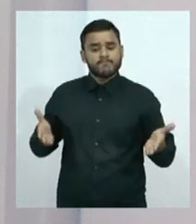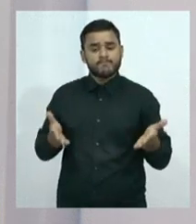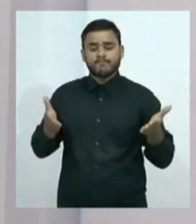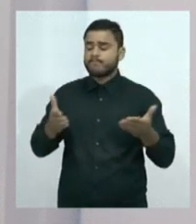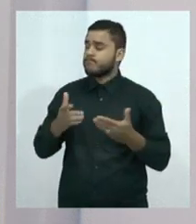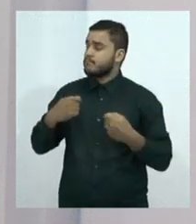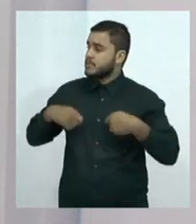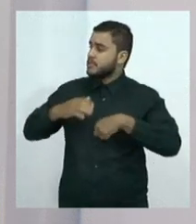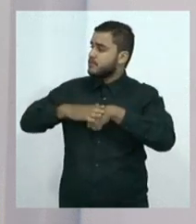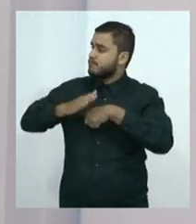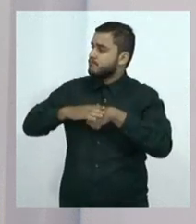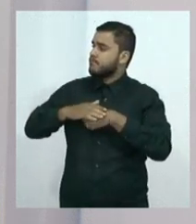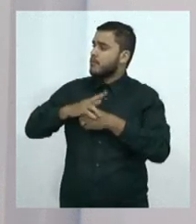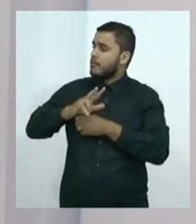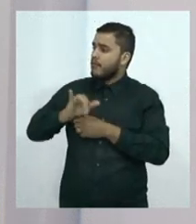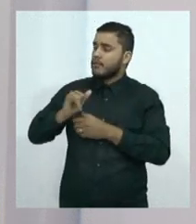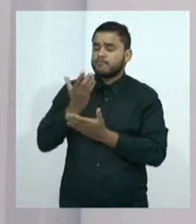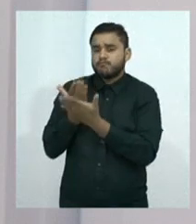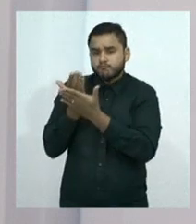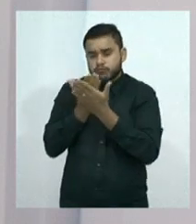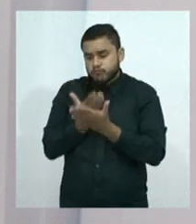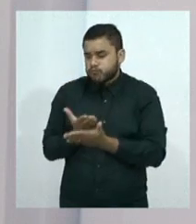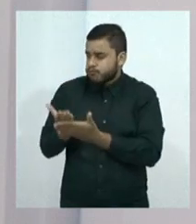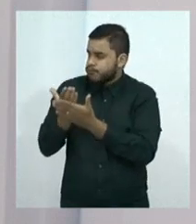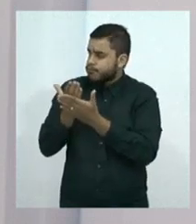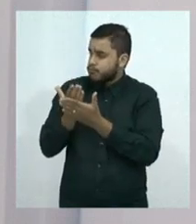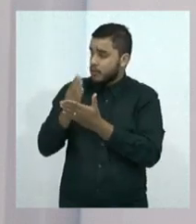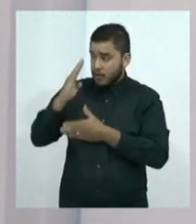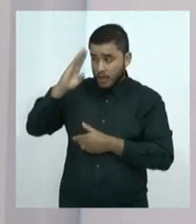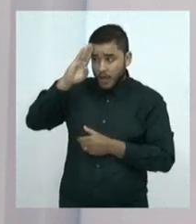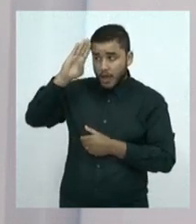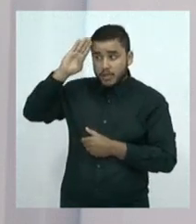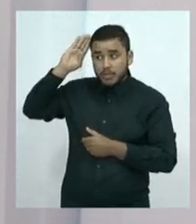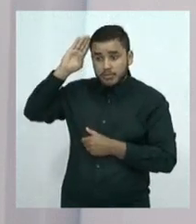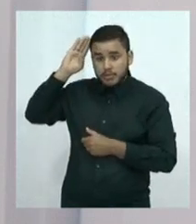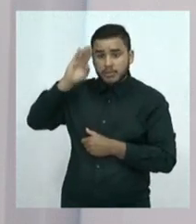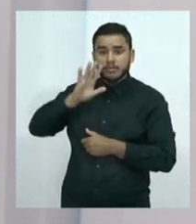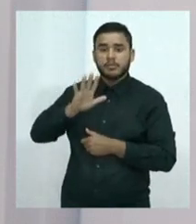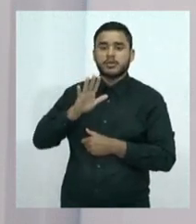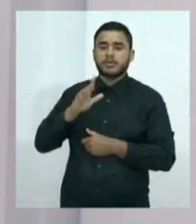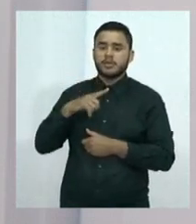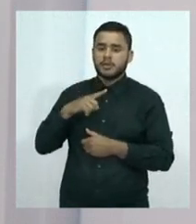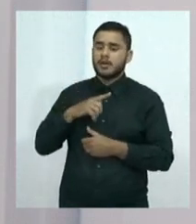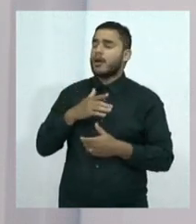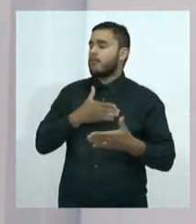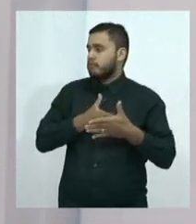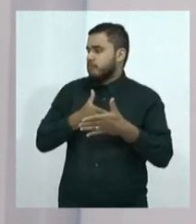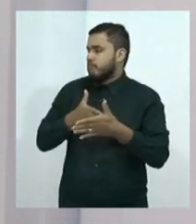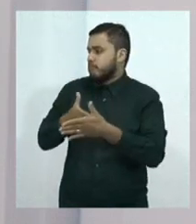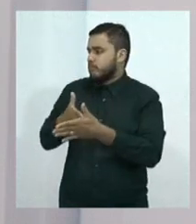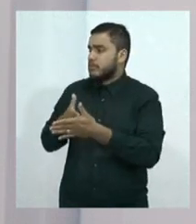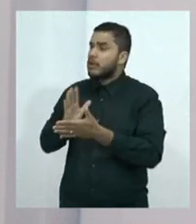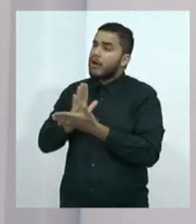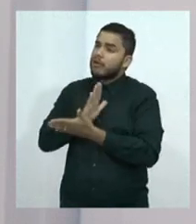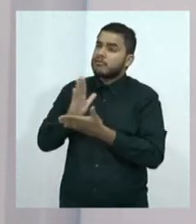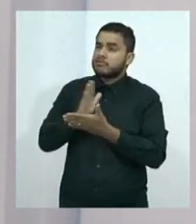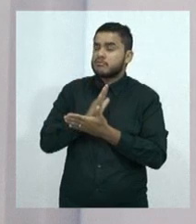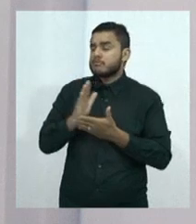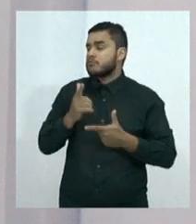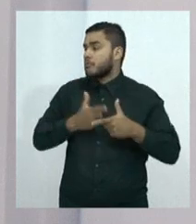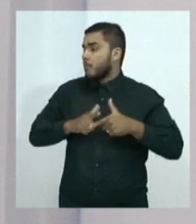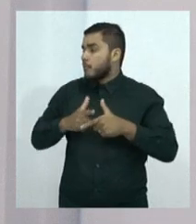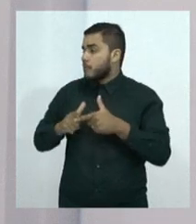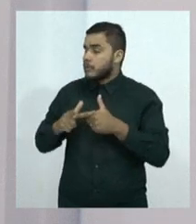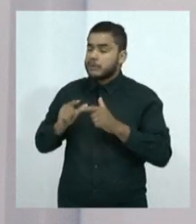de produção acadêmica. No Brasil, em geral, a gente ainda está muito a dever na questão de produção acadêmica,